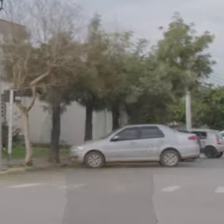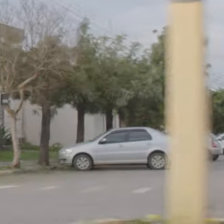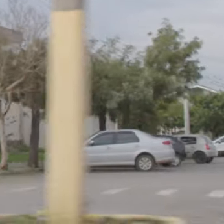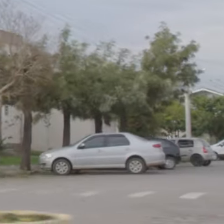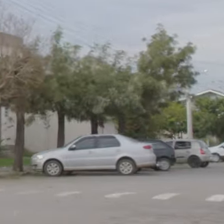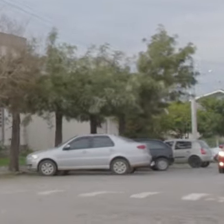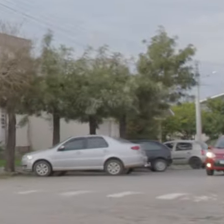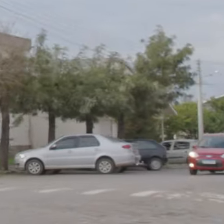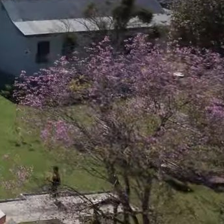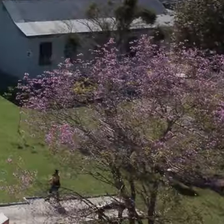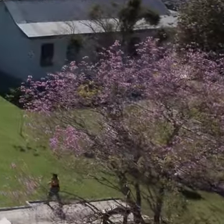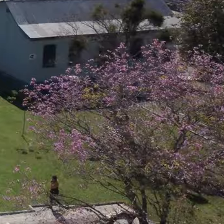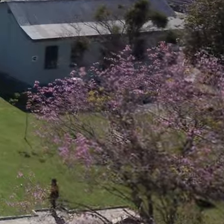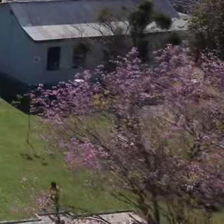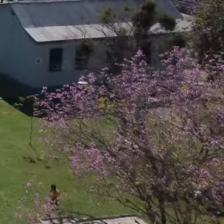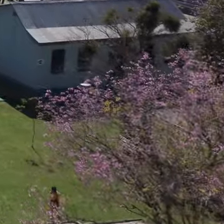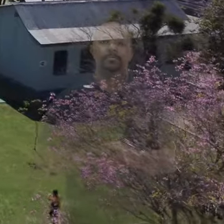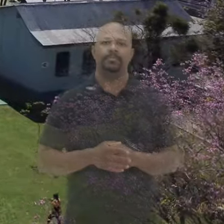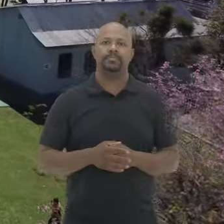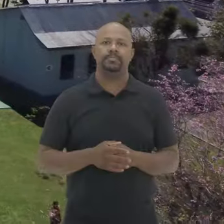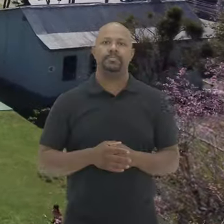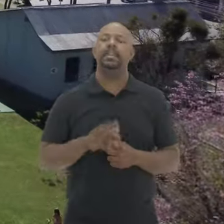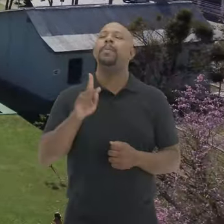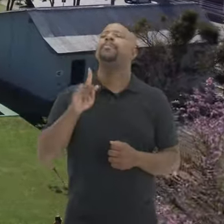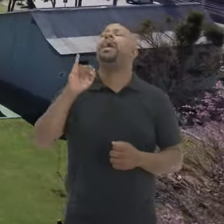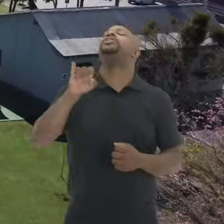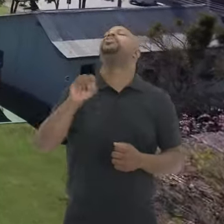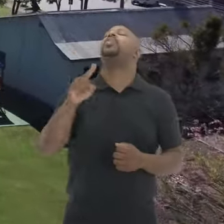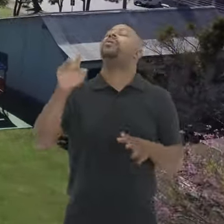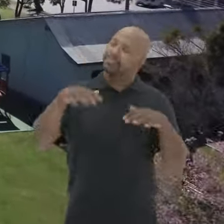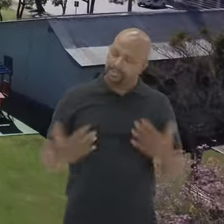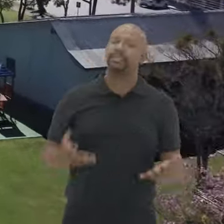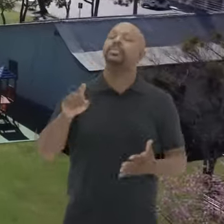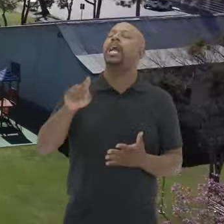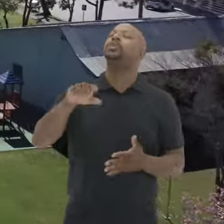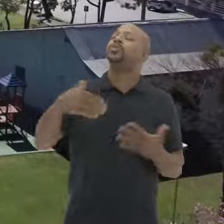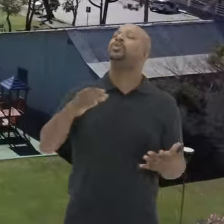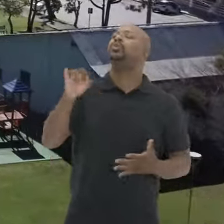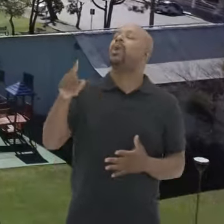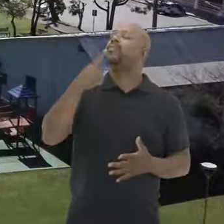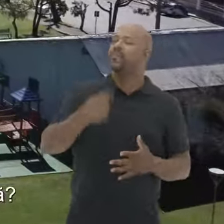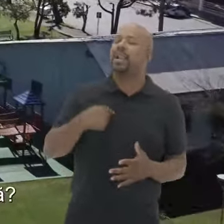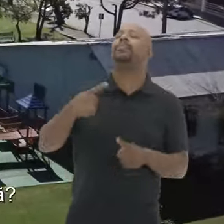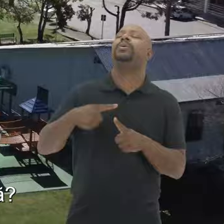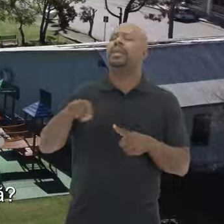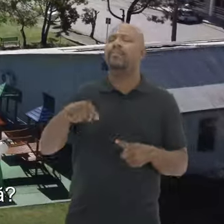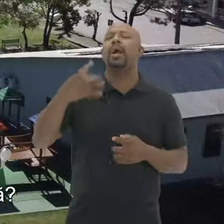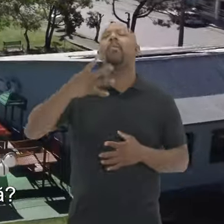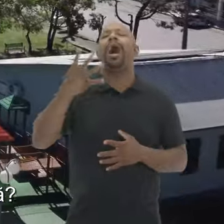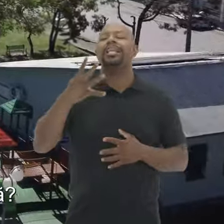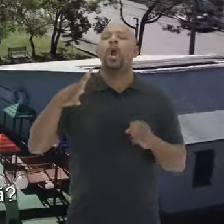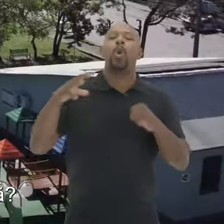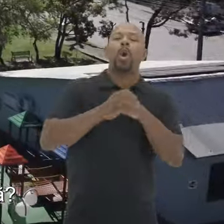Passam por uma igreja Caminham por uma ampla praça Tá aí, João Afinal, por que que Agudo faz parte da quarta